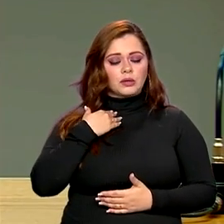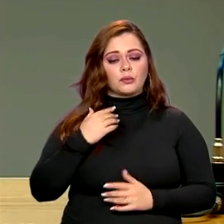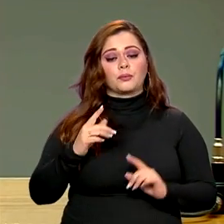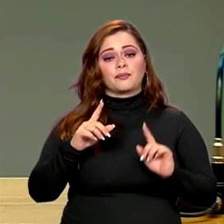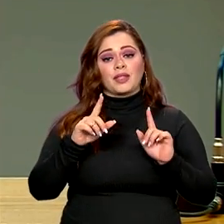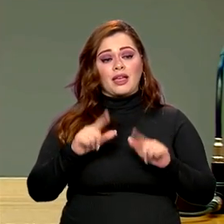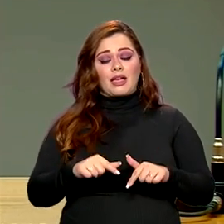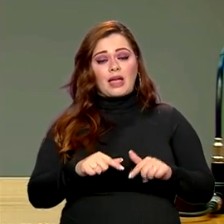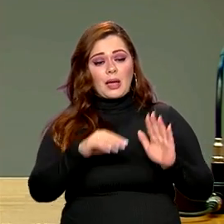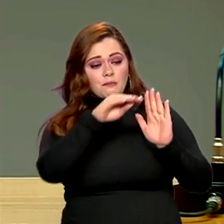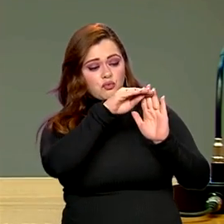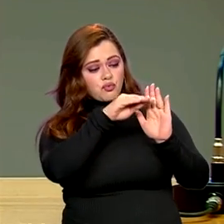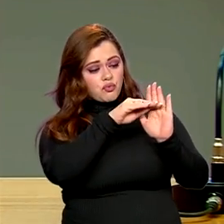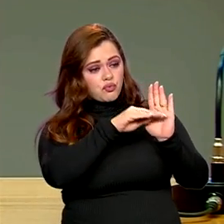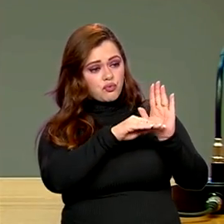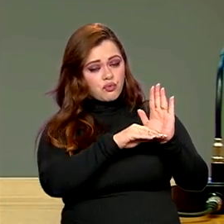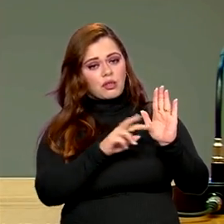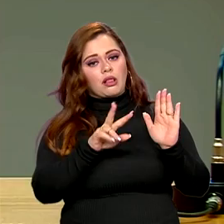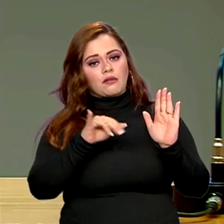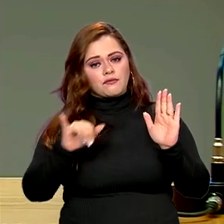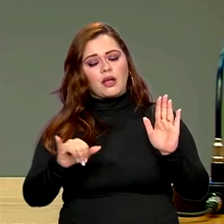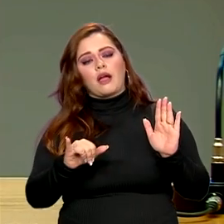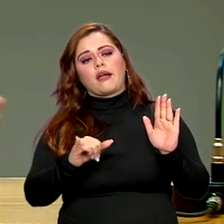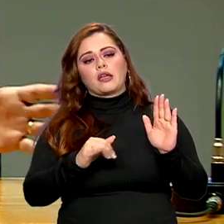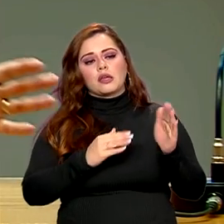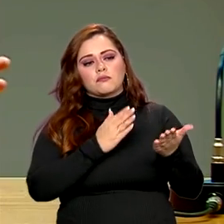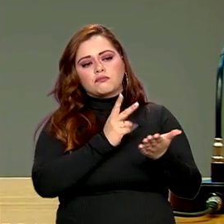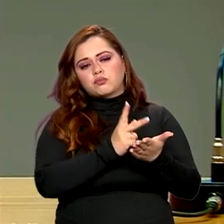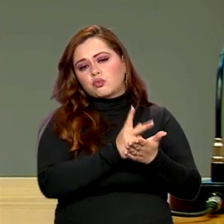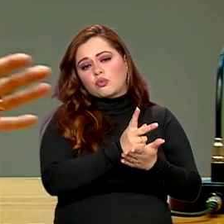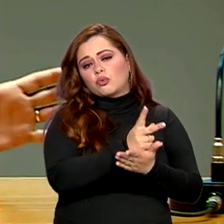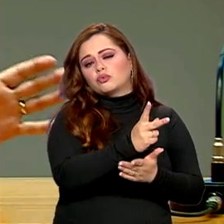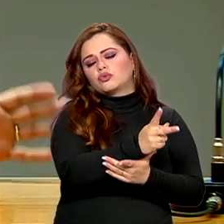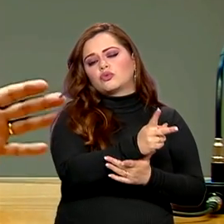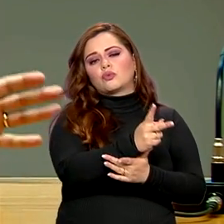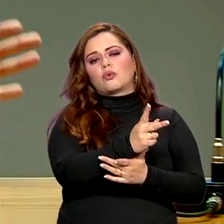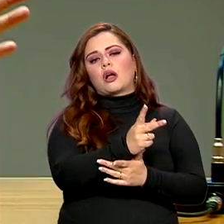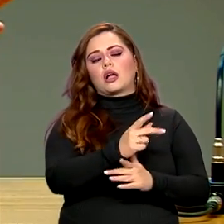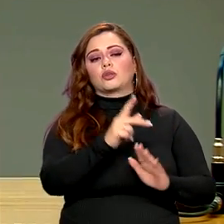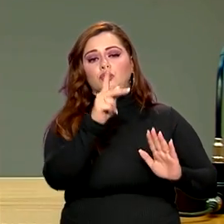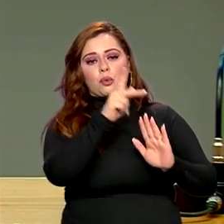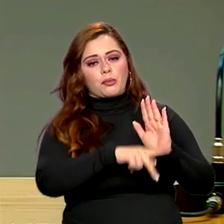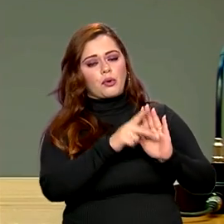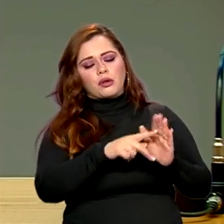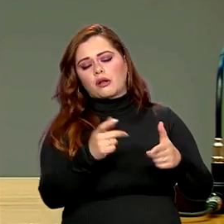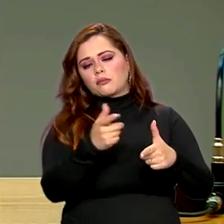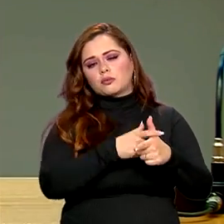etapas que vão se desdobrar ao longo de hoje e para os próximos meses.